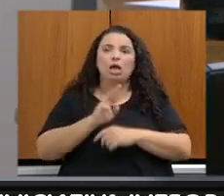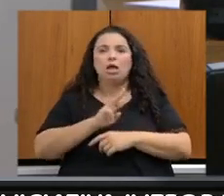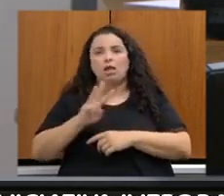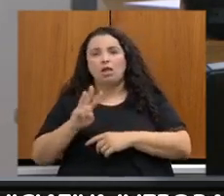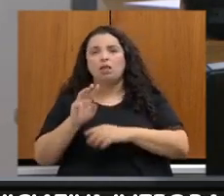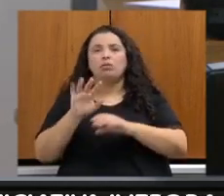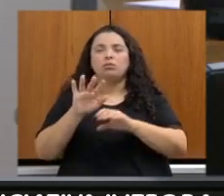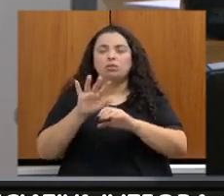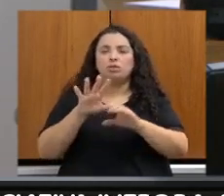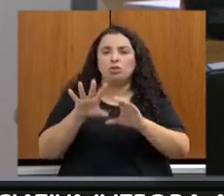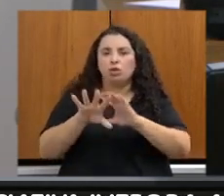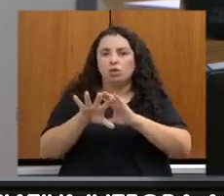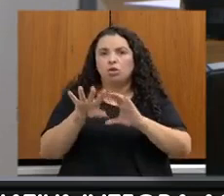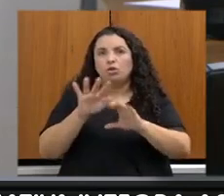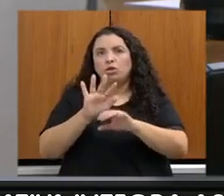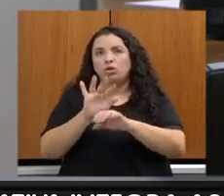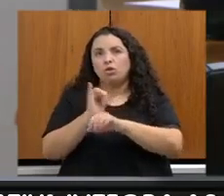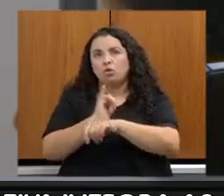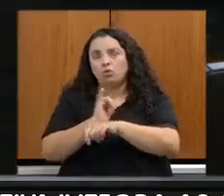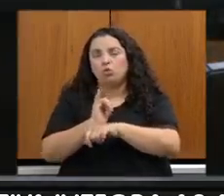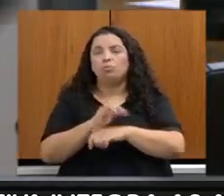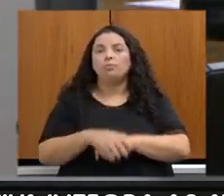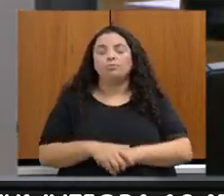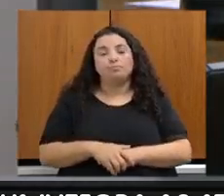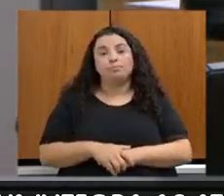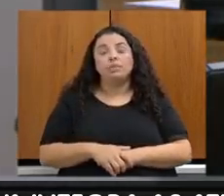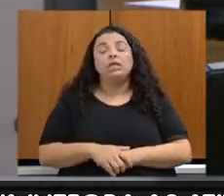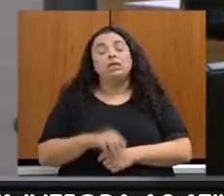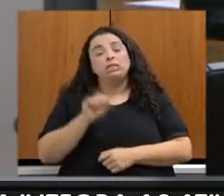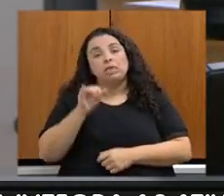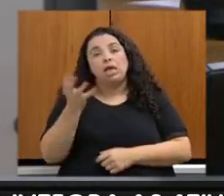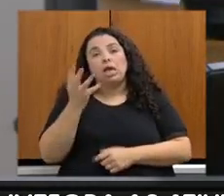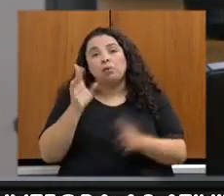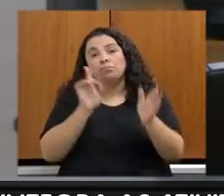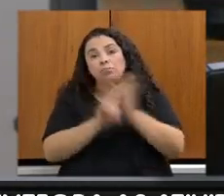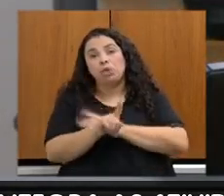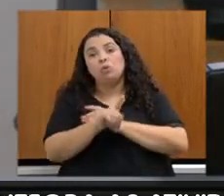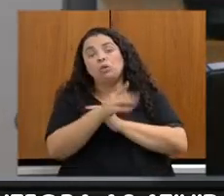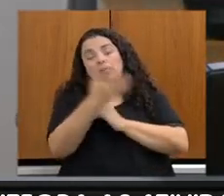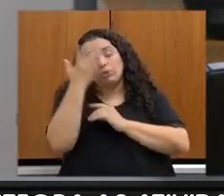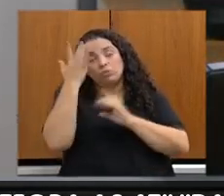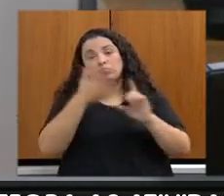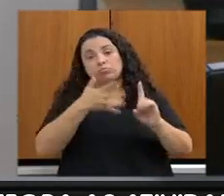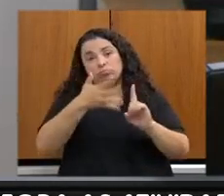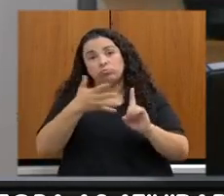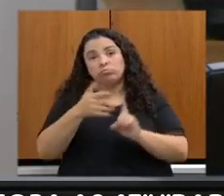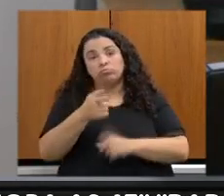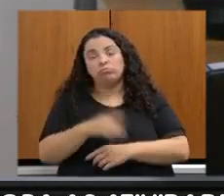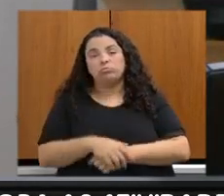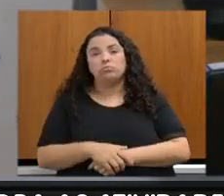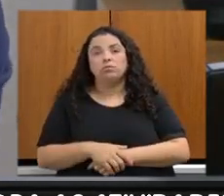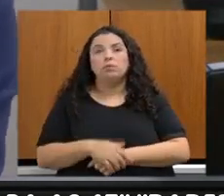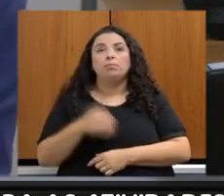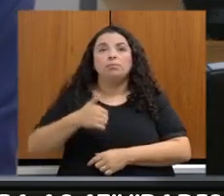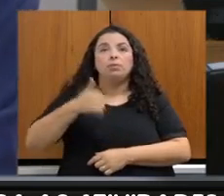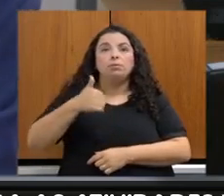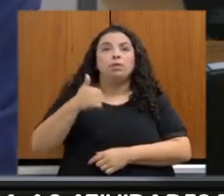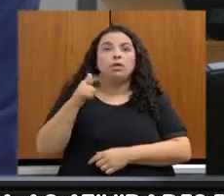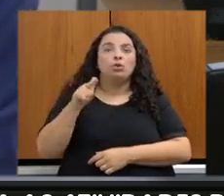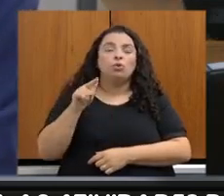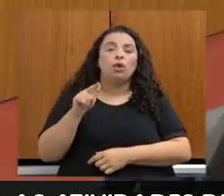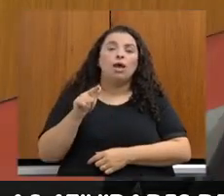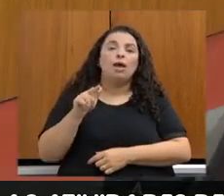a pergunta aqui a alguns de nossos convidados. Eu passo a primeira palavra aqui à